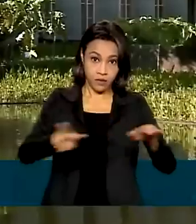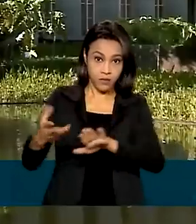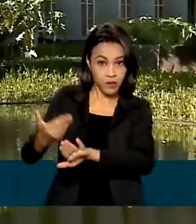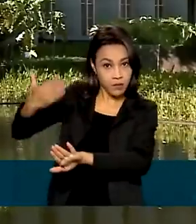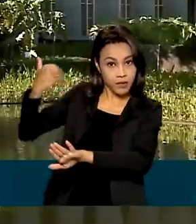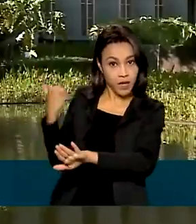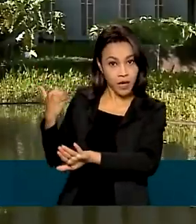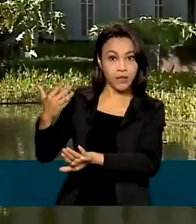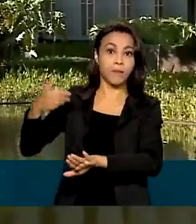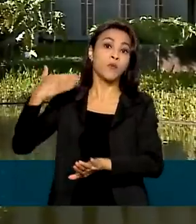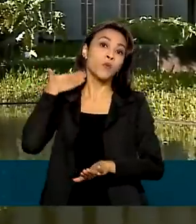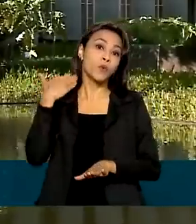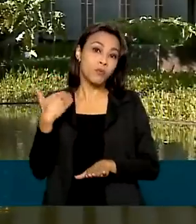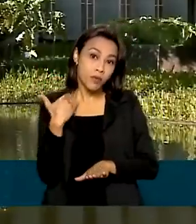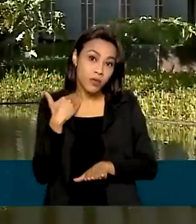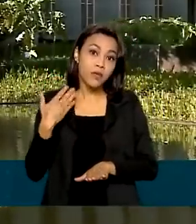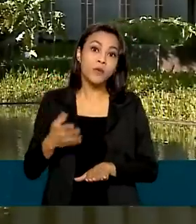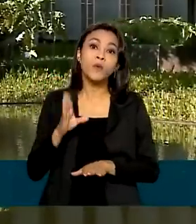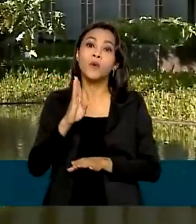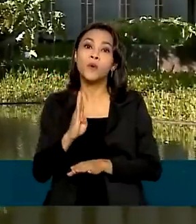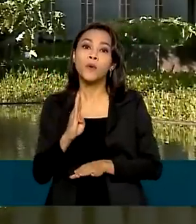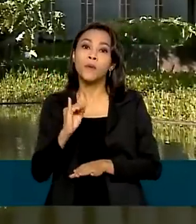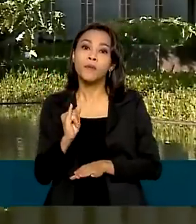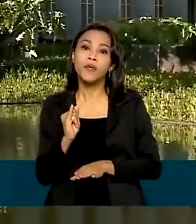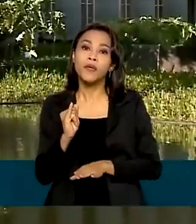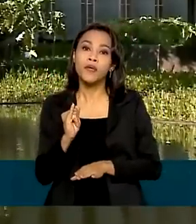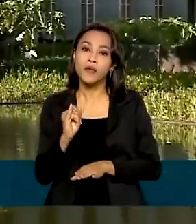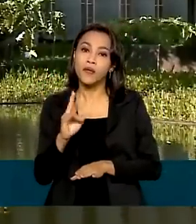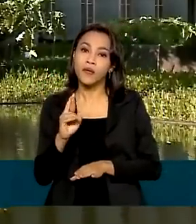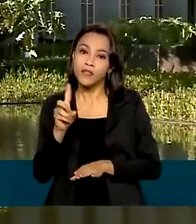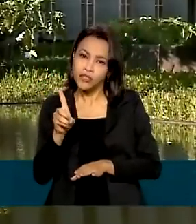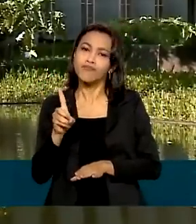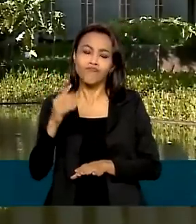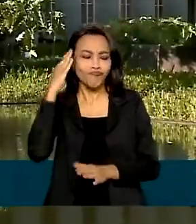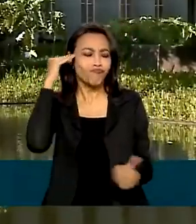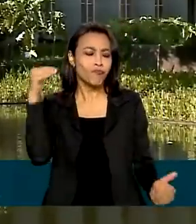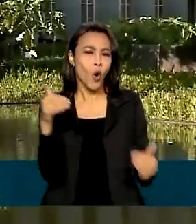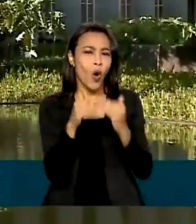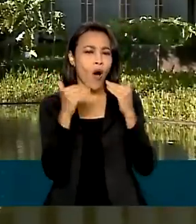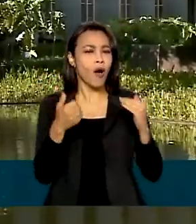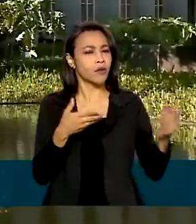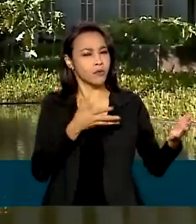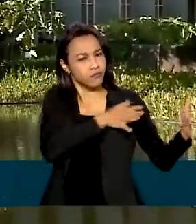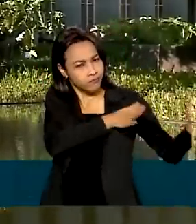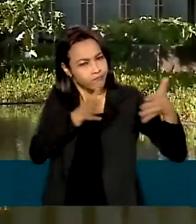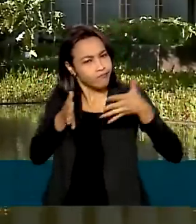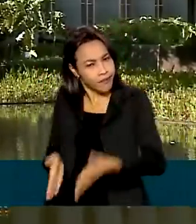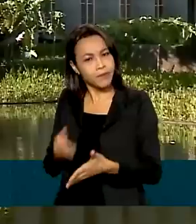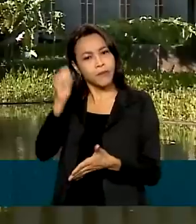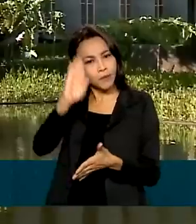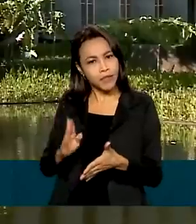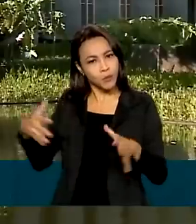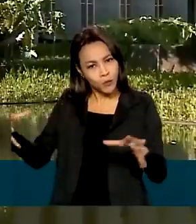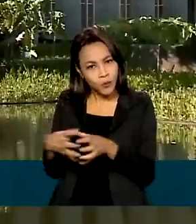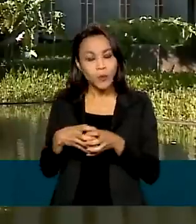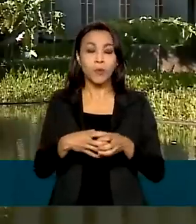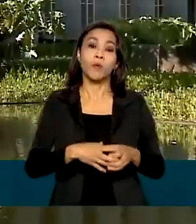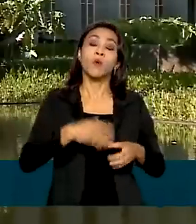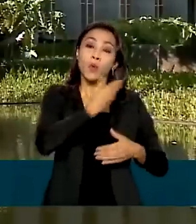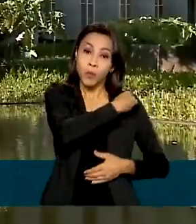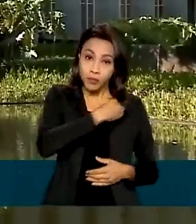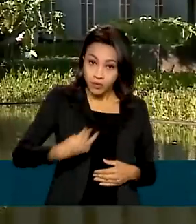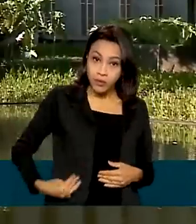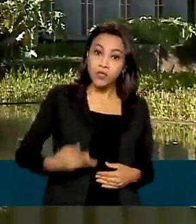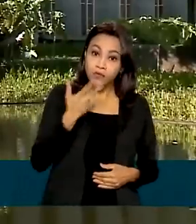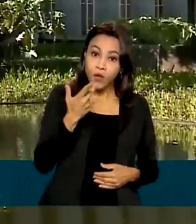Banco Interamericano de Desenvolvimento, o BID, formalizou apoio ao Brasil nesse sentido. O ministro Paulo Guedes falou sobre a recuperação